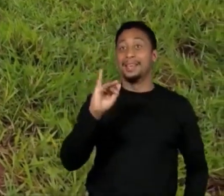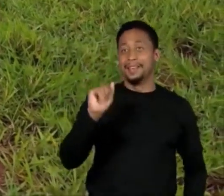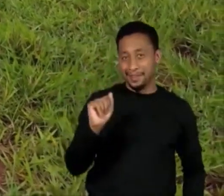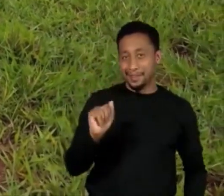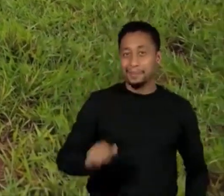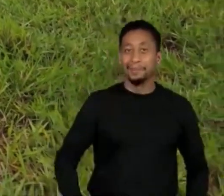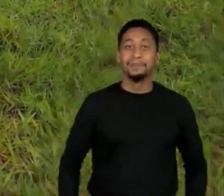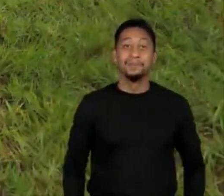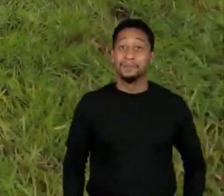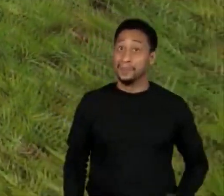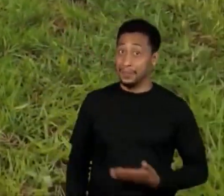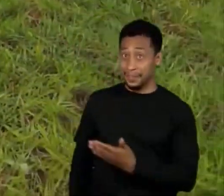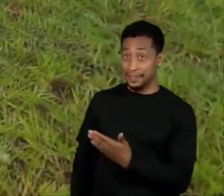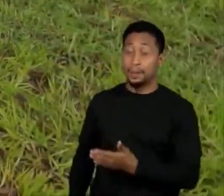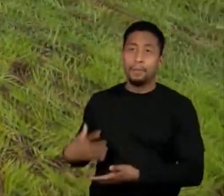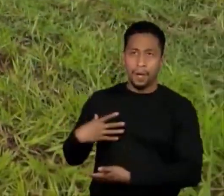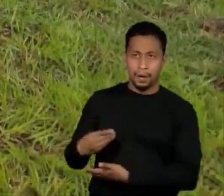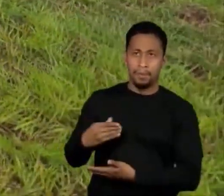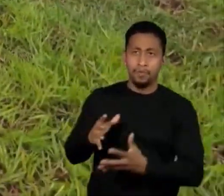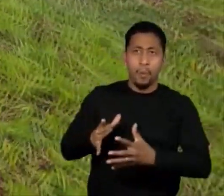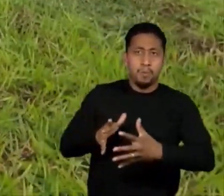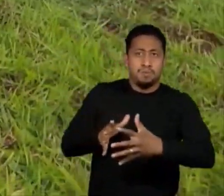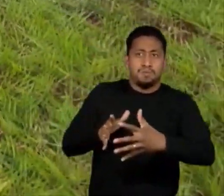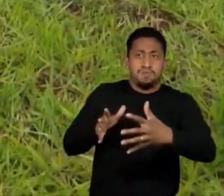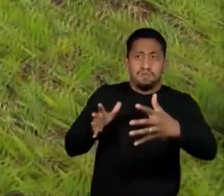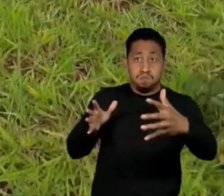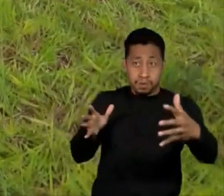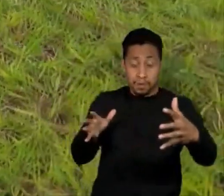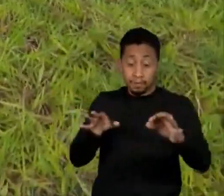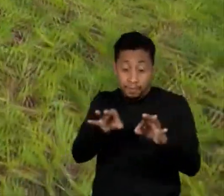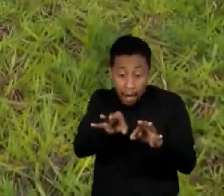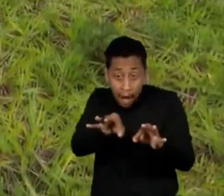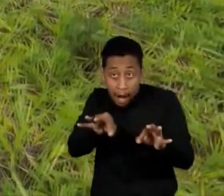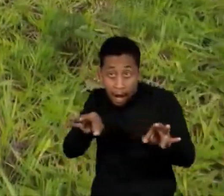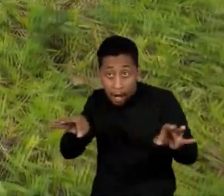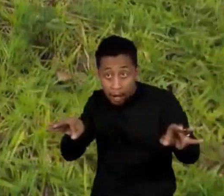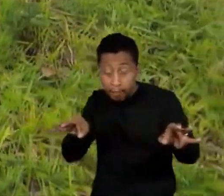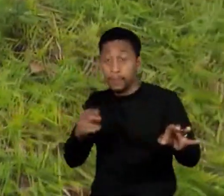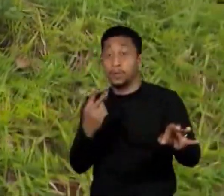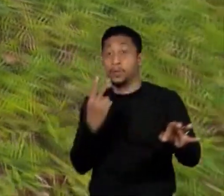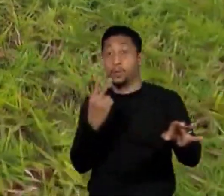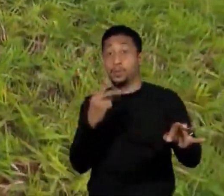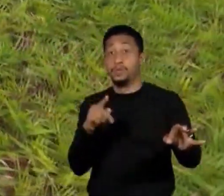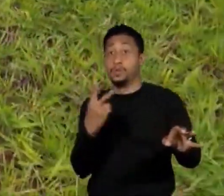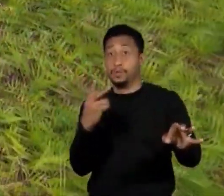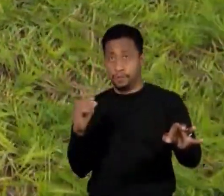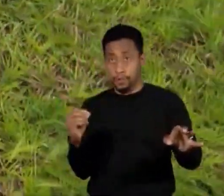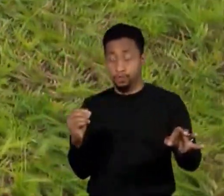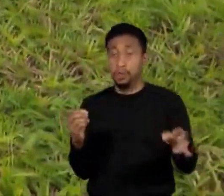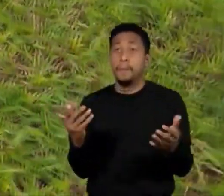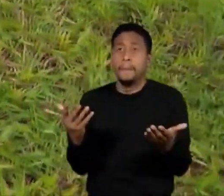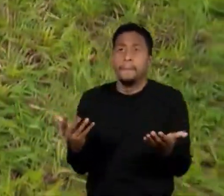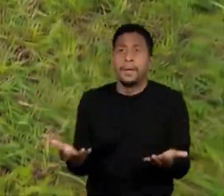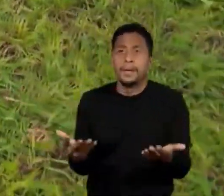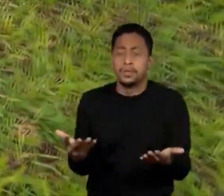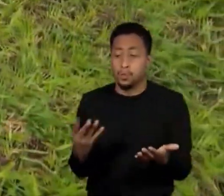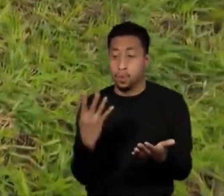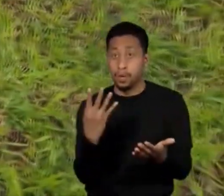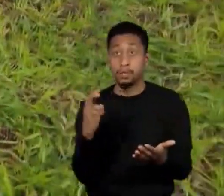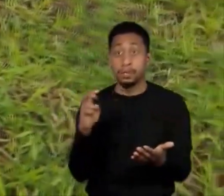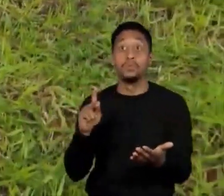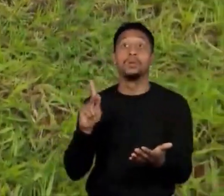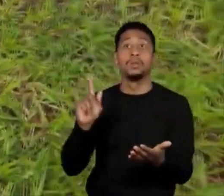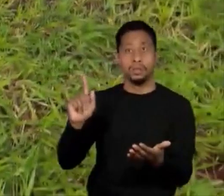Esses mamíferos de grande porte chegam a medir 2,20 e pesar 45 quilos.